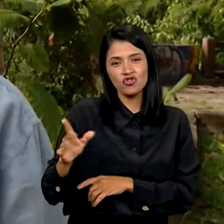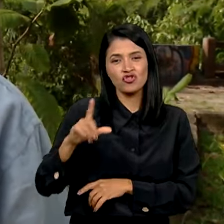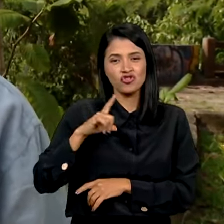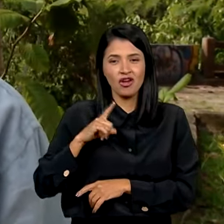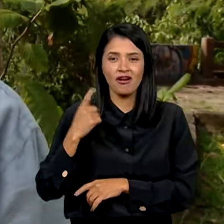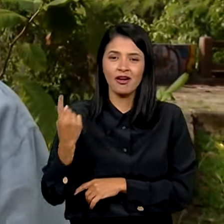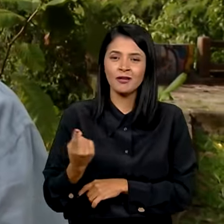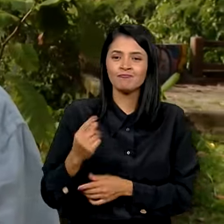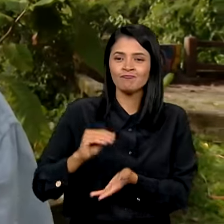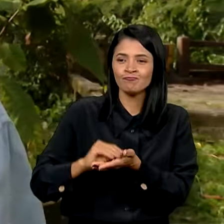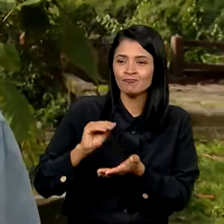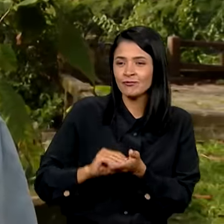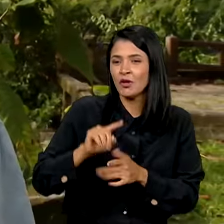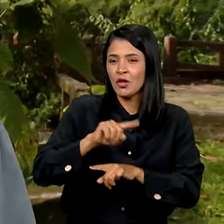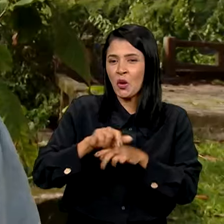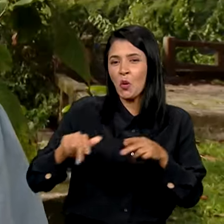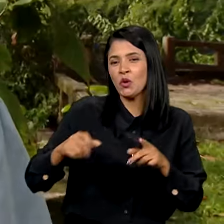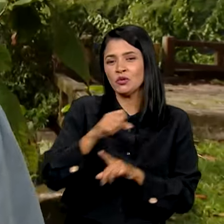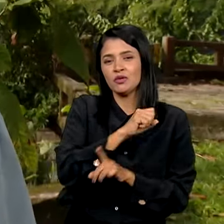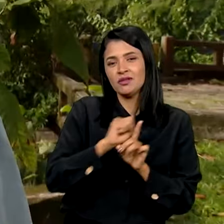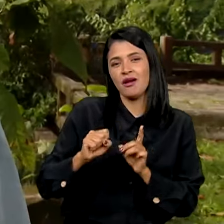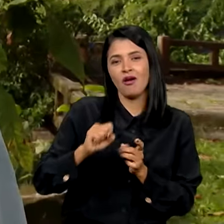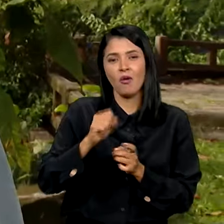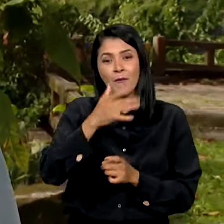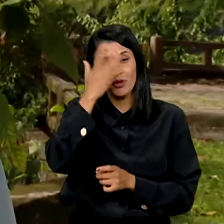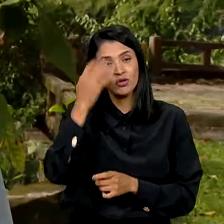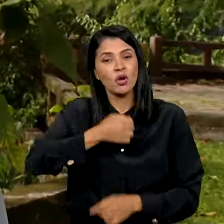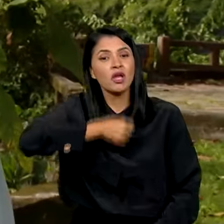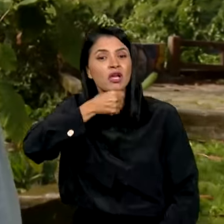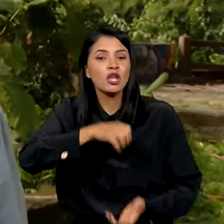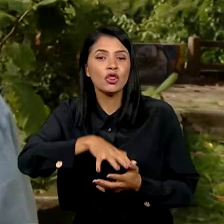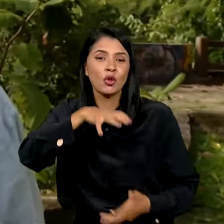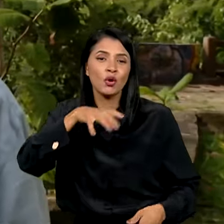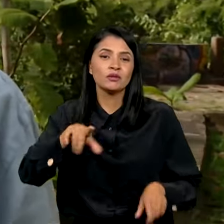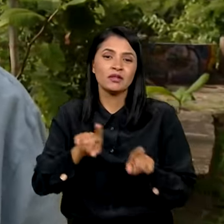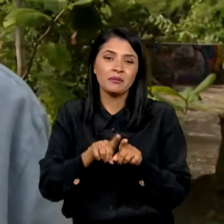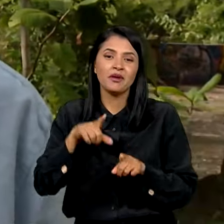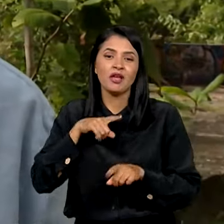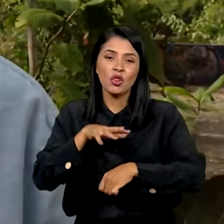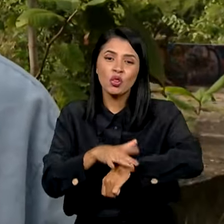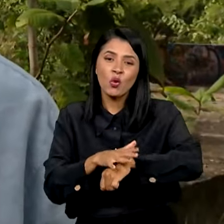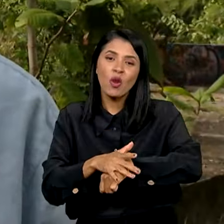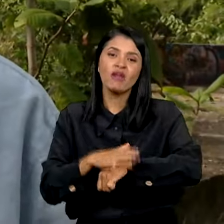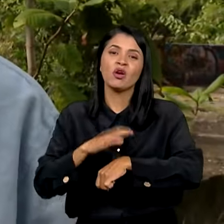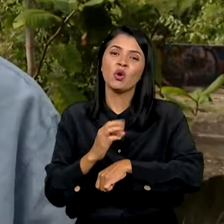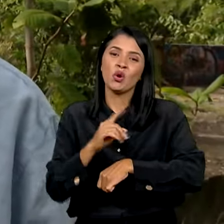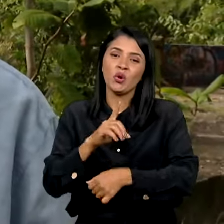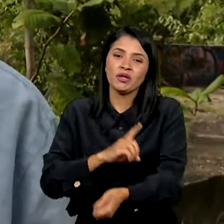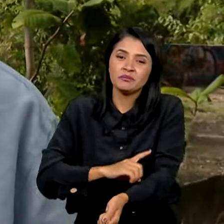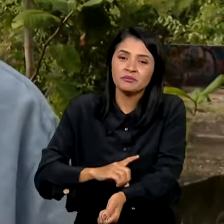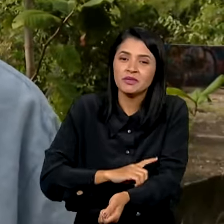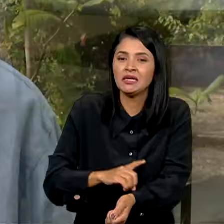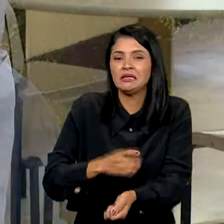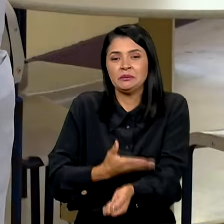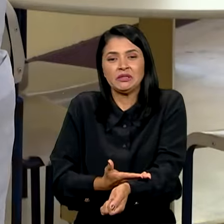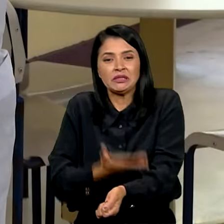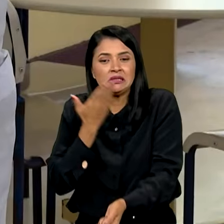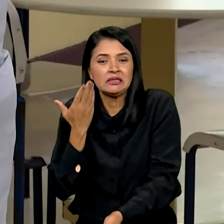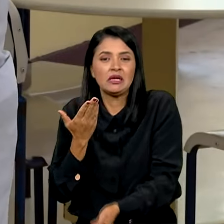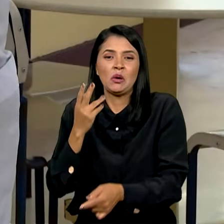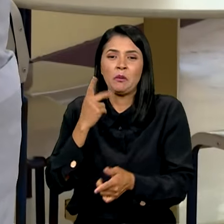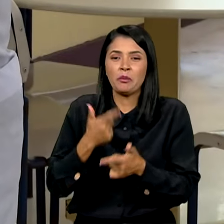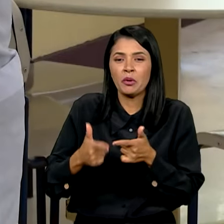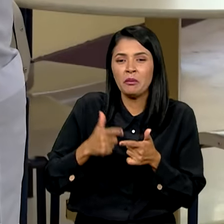carência social, idosos e, principalmente, portadores de doenças crônicas. Diabetes, hipertensão, problema cardiovascular,